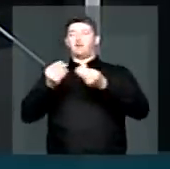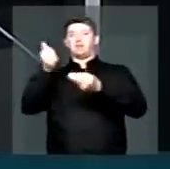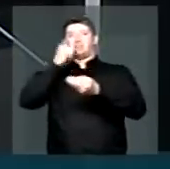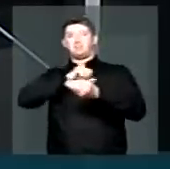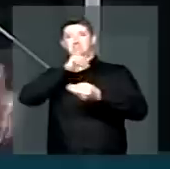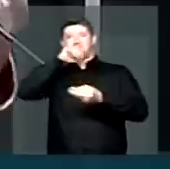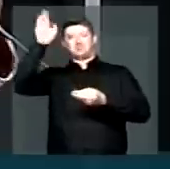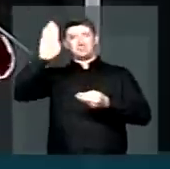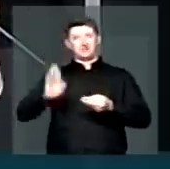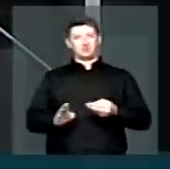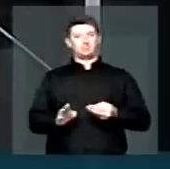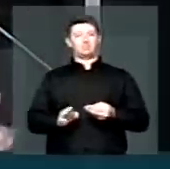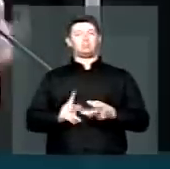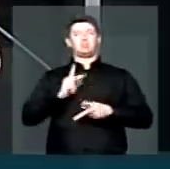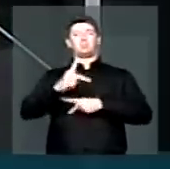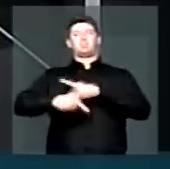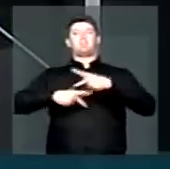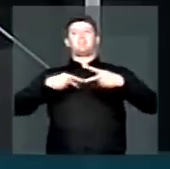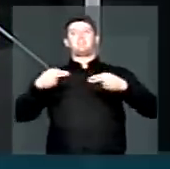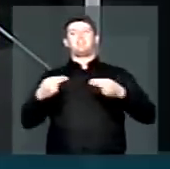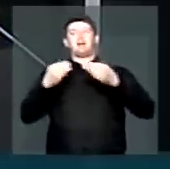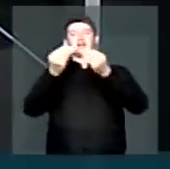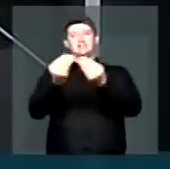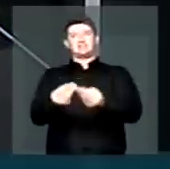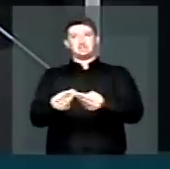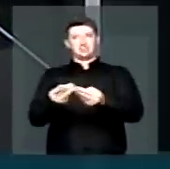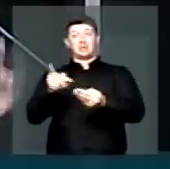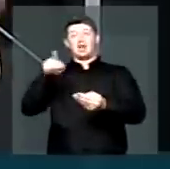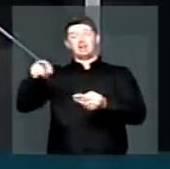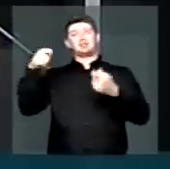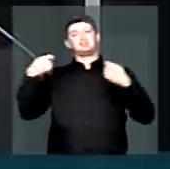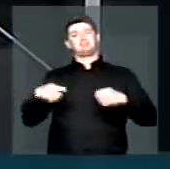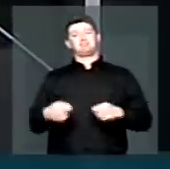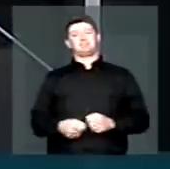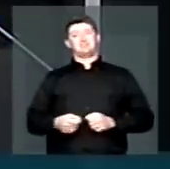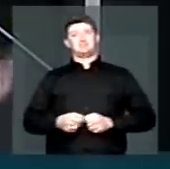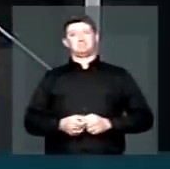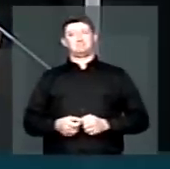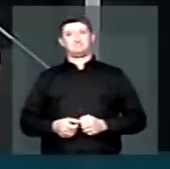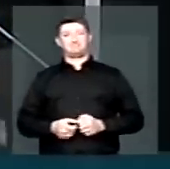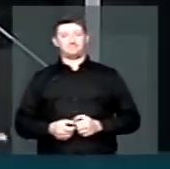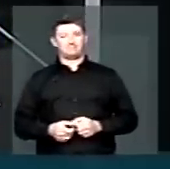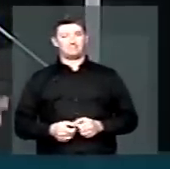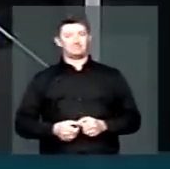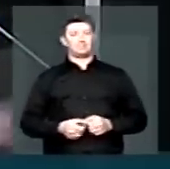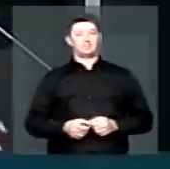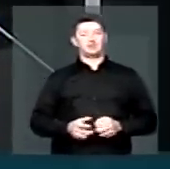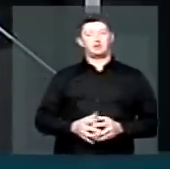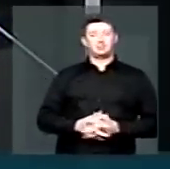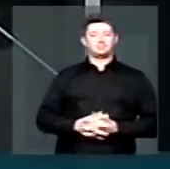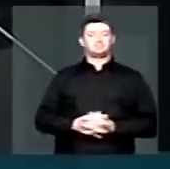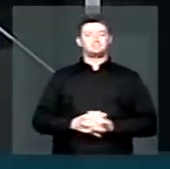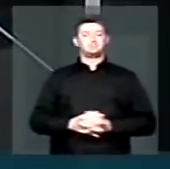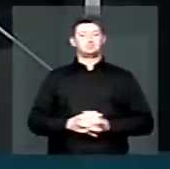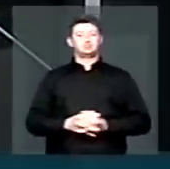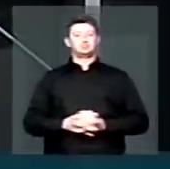brasileiras o presente que elas precisam. As mulheres que... Oi.